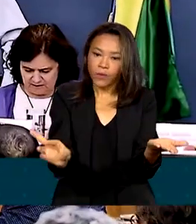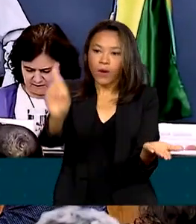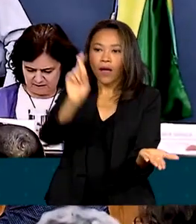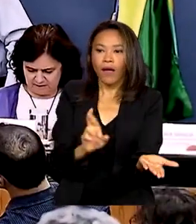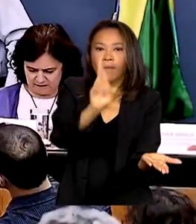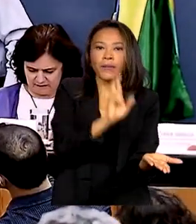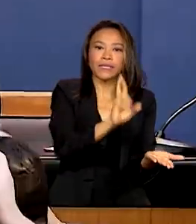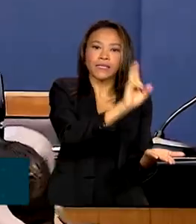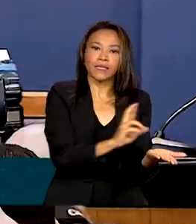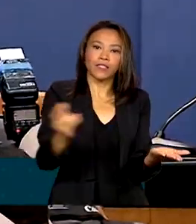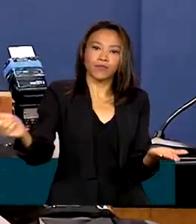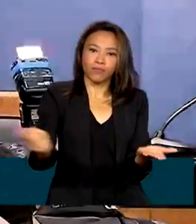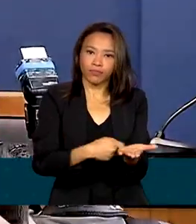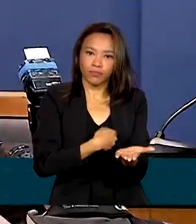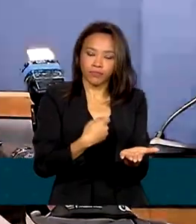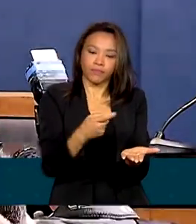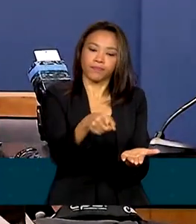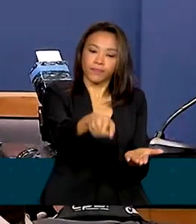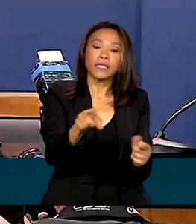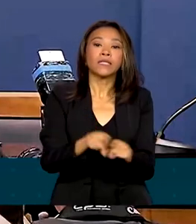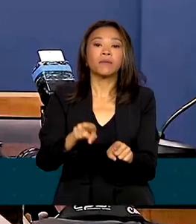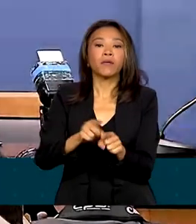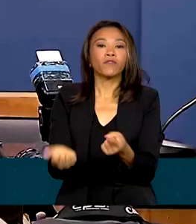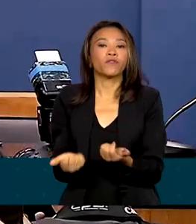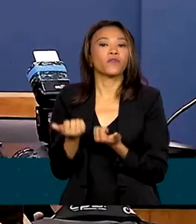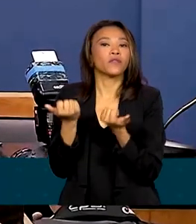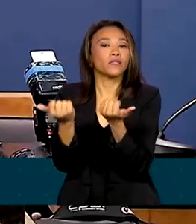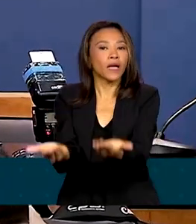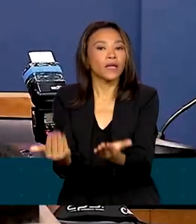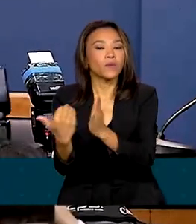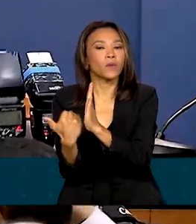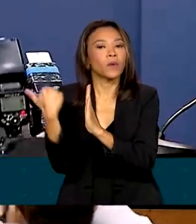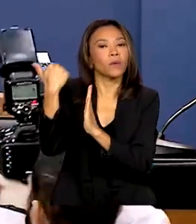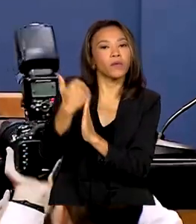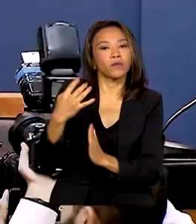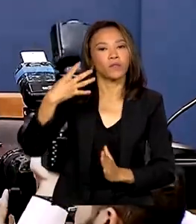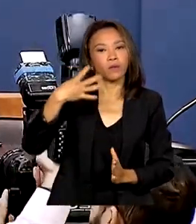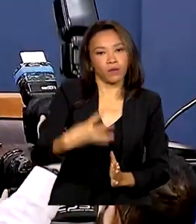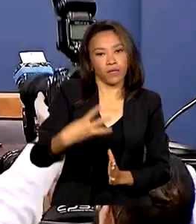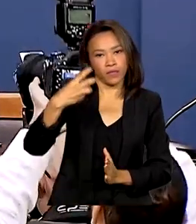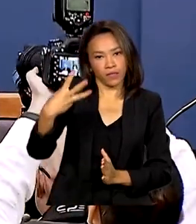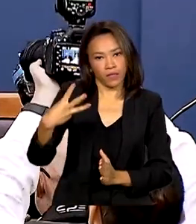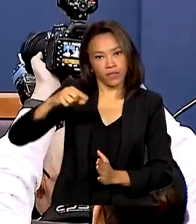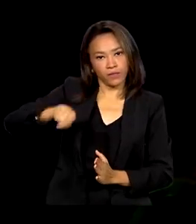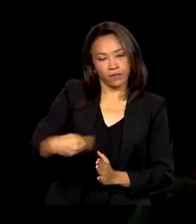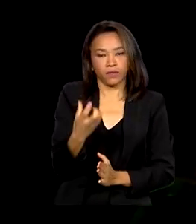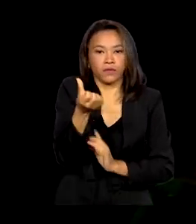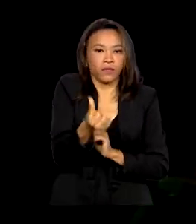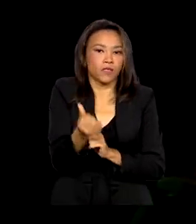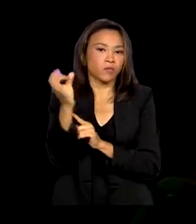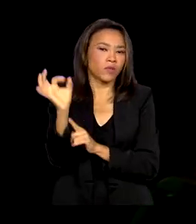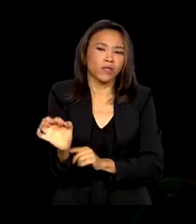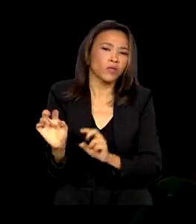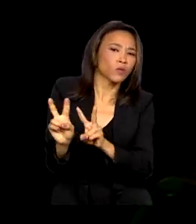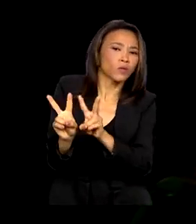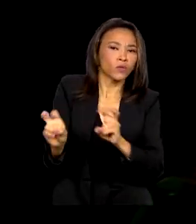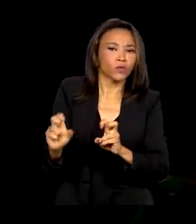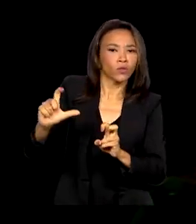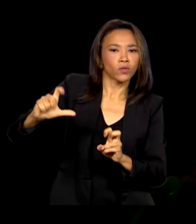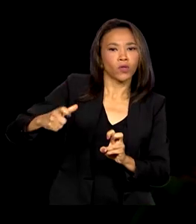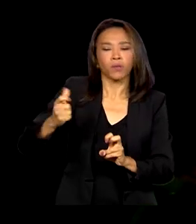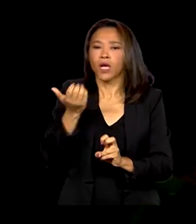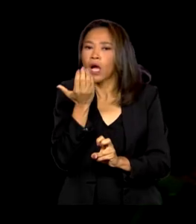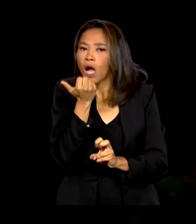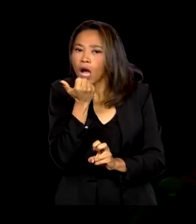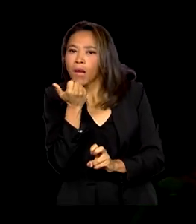entidades sindicais. Foi concedido também aumento de 43,6% no auxílio alimentação,